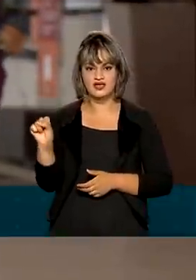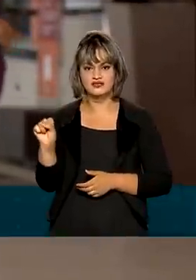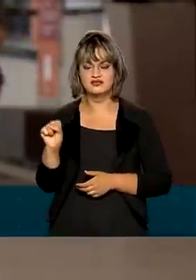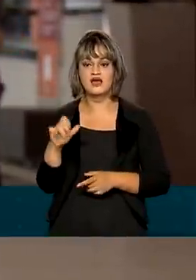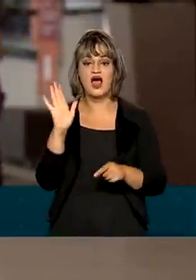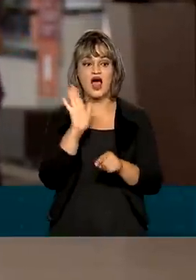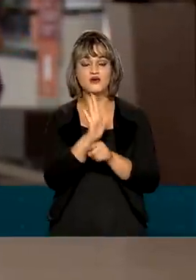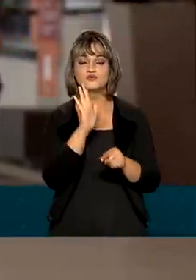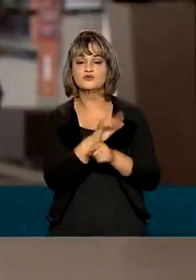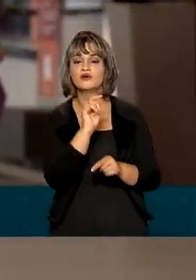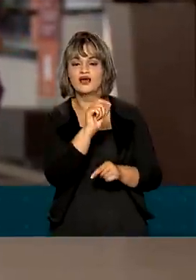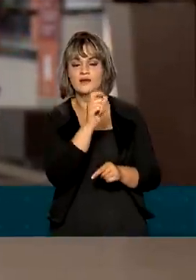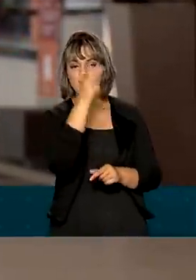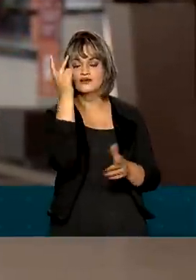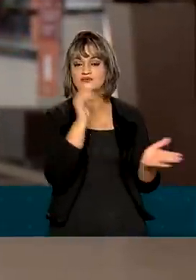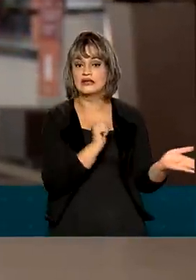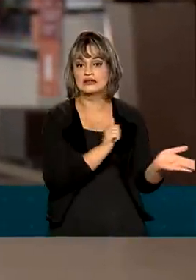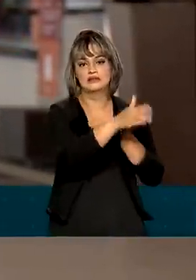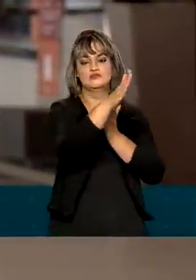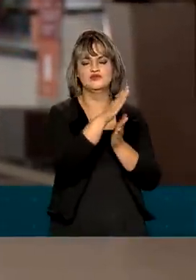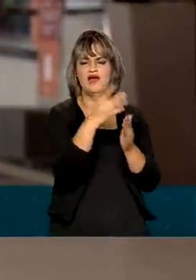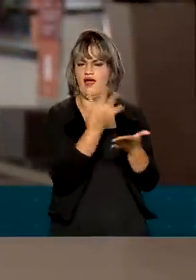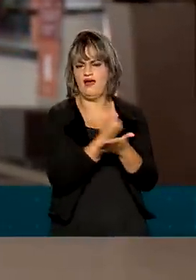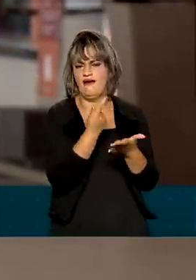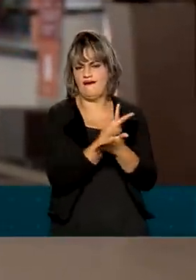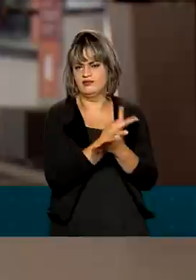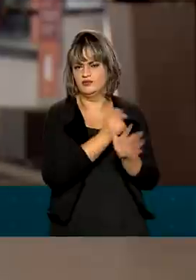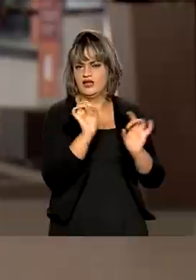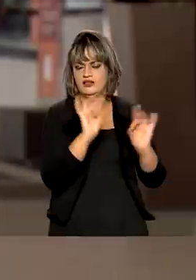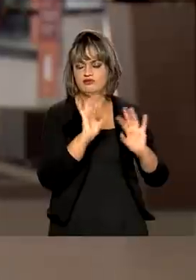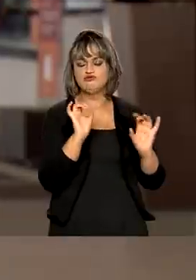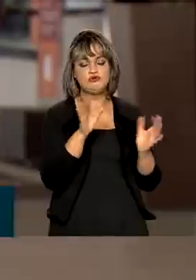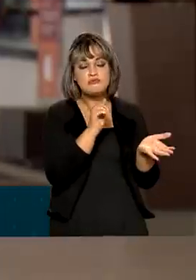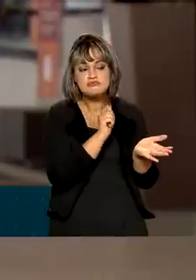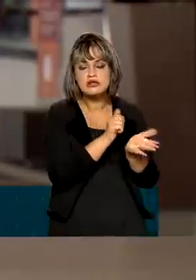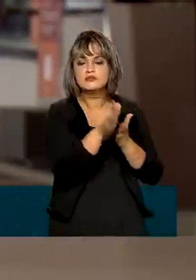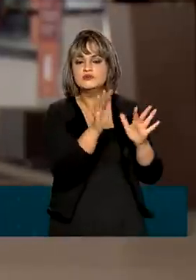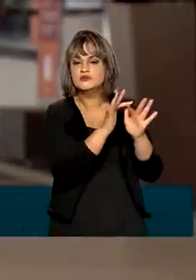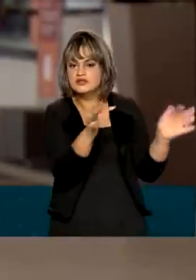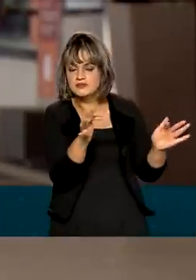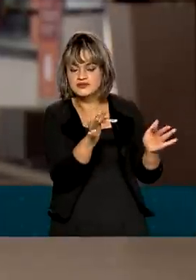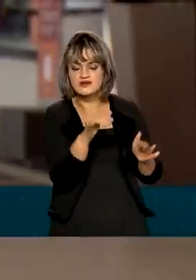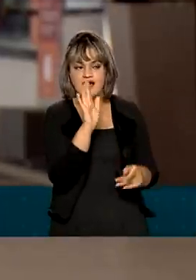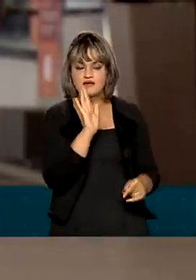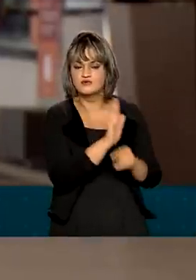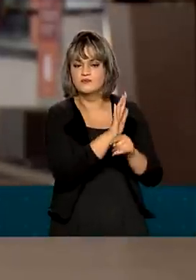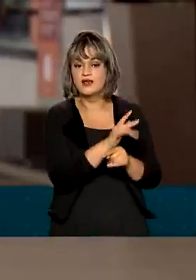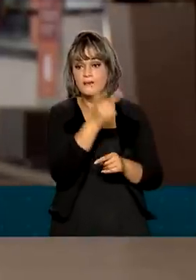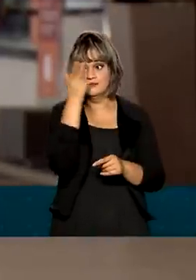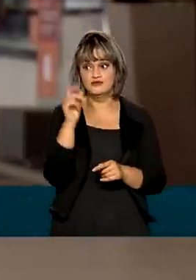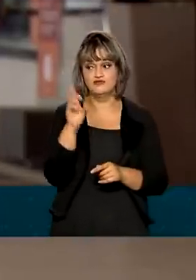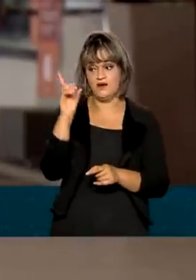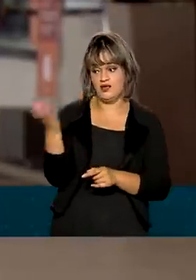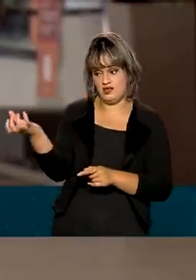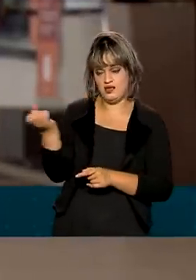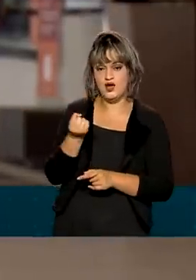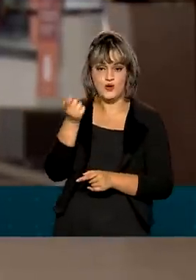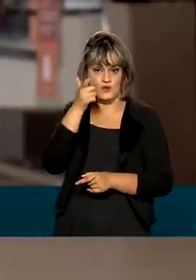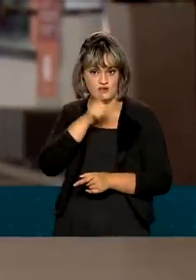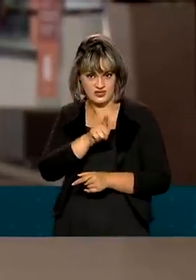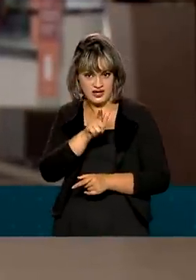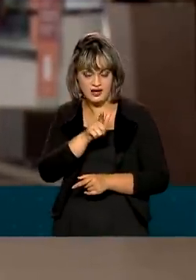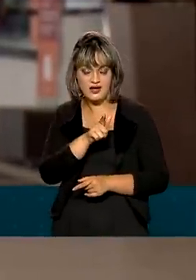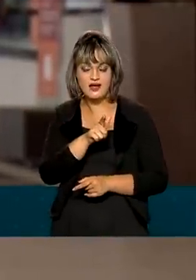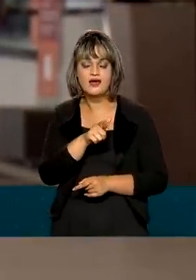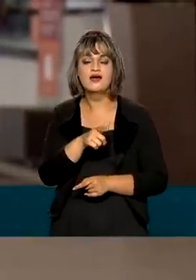socorro para quem foi demitido sem justa causa durante a pandemia. Nesse caso, além de sacar o recurso integral da conta